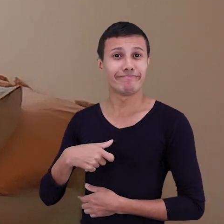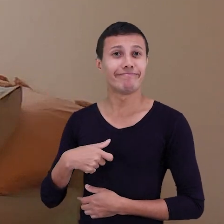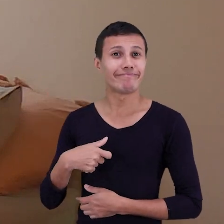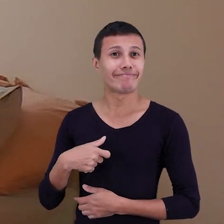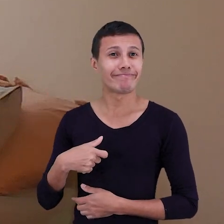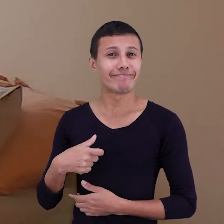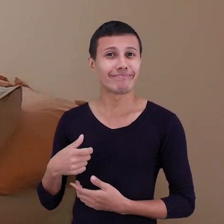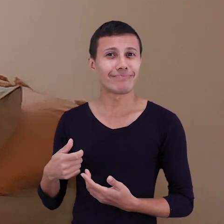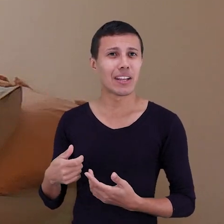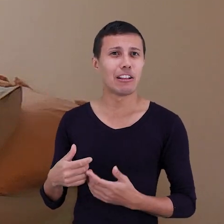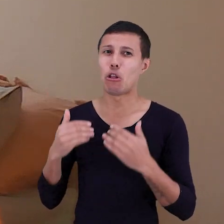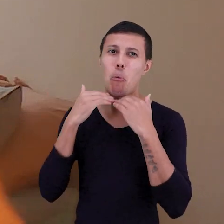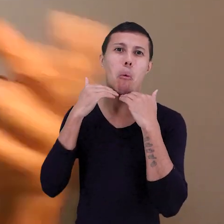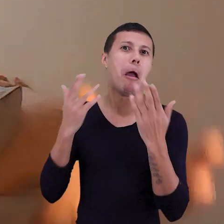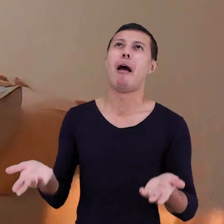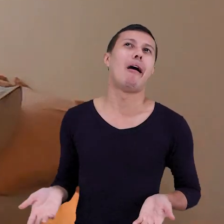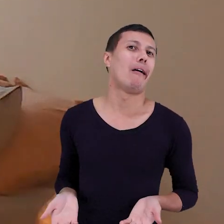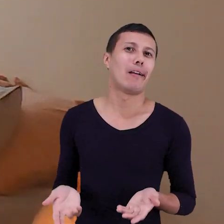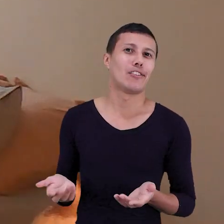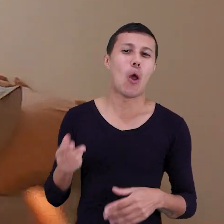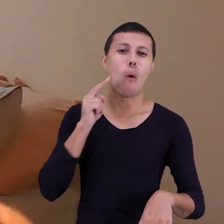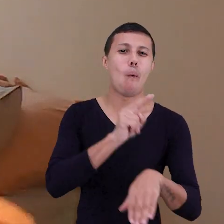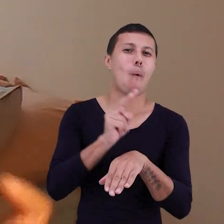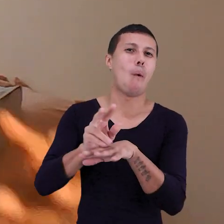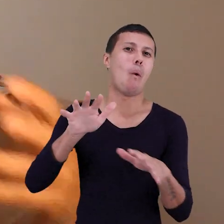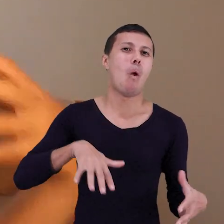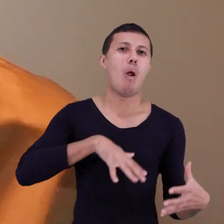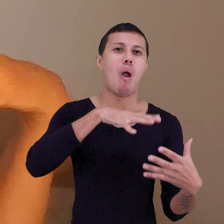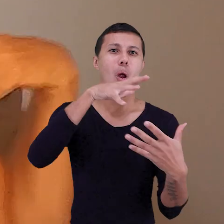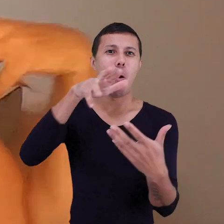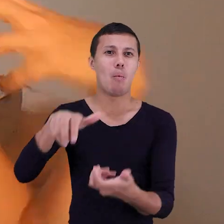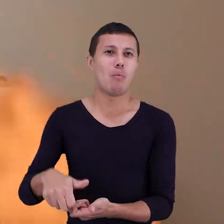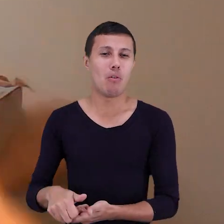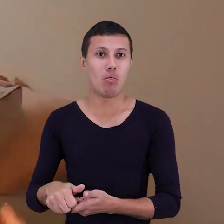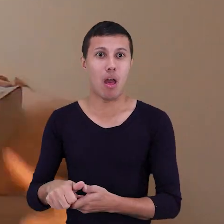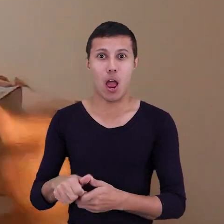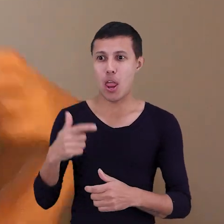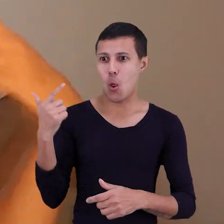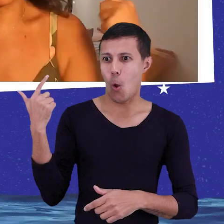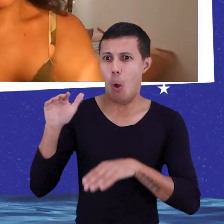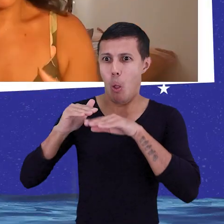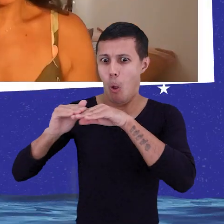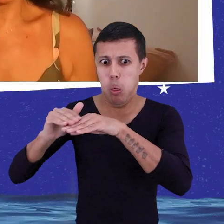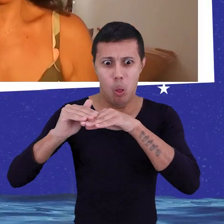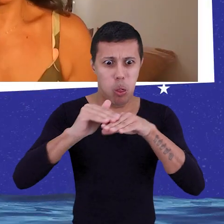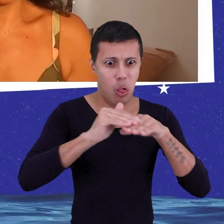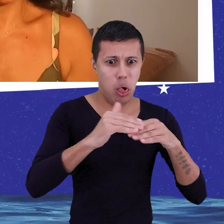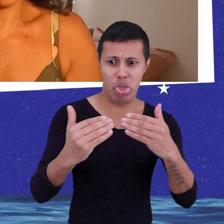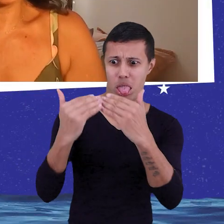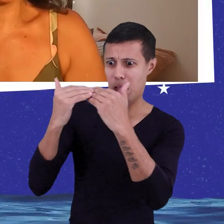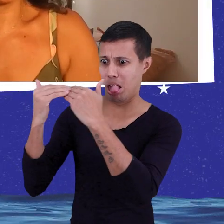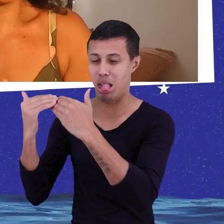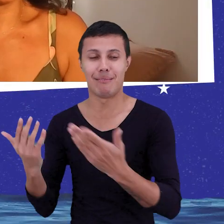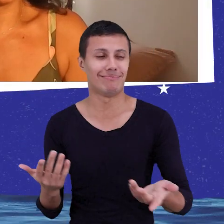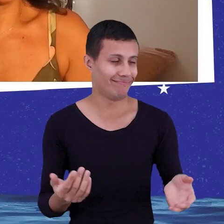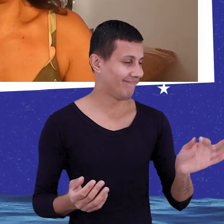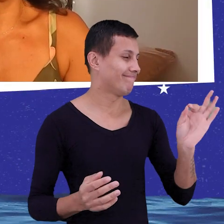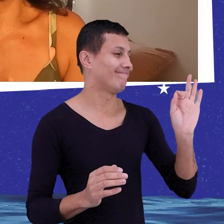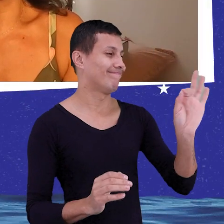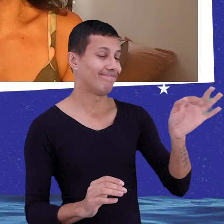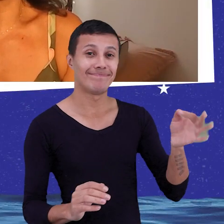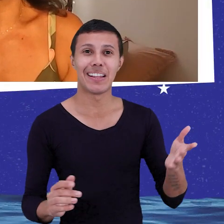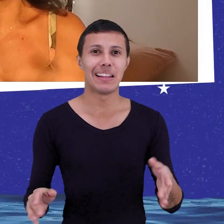Então, não adianta a gente falar que a gente quer cuidar do mundo e a gente pressionar e... Sim, exato. E